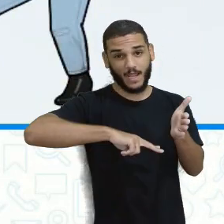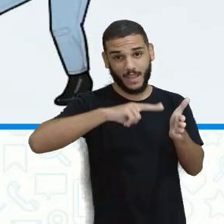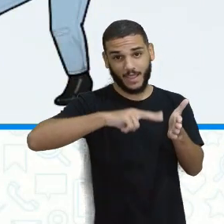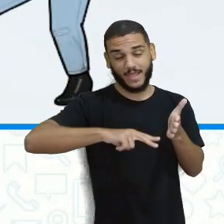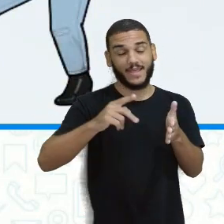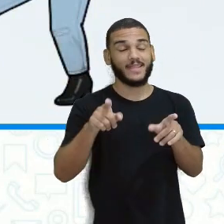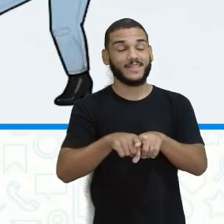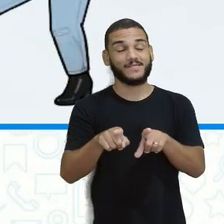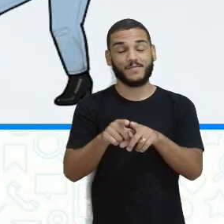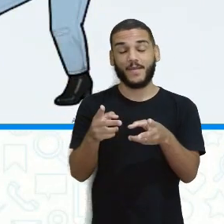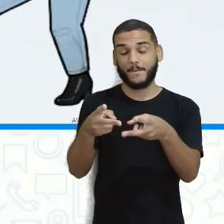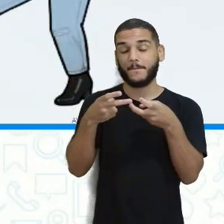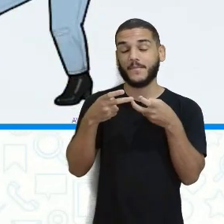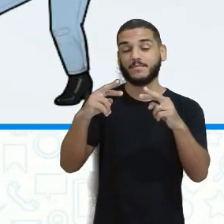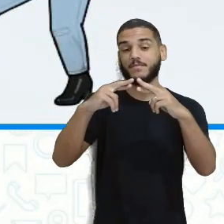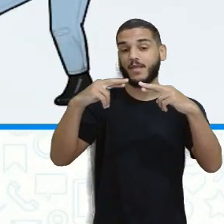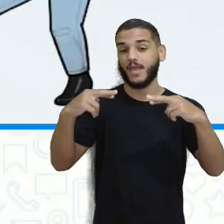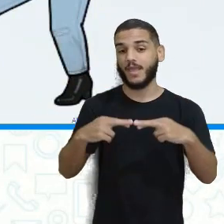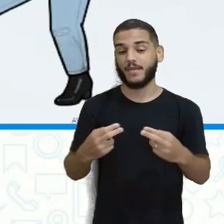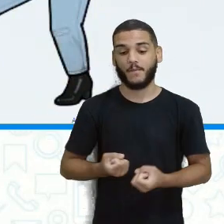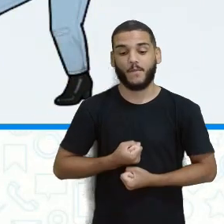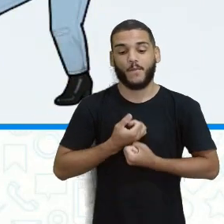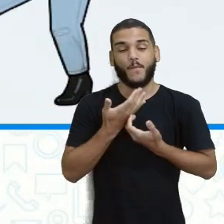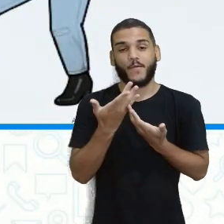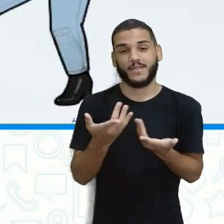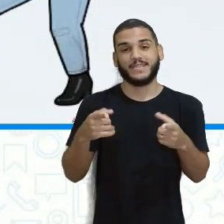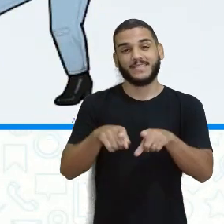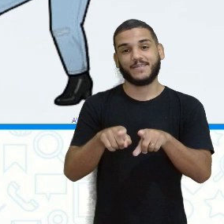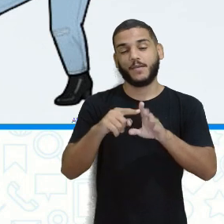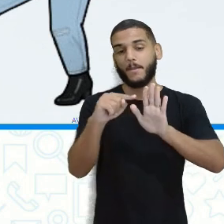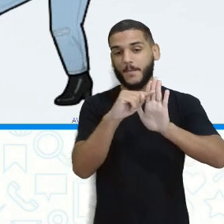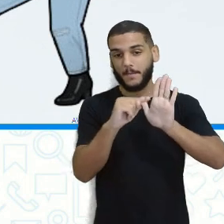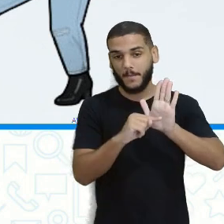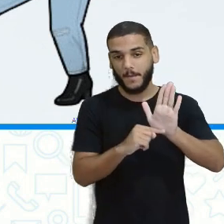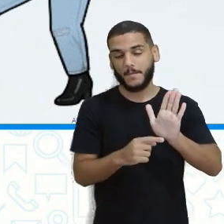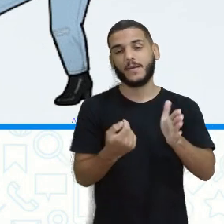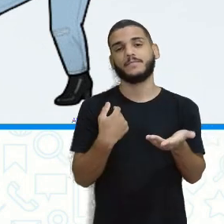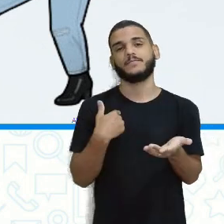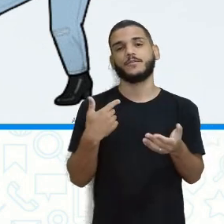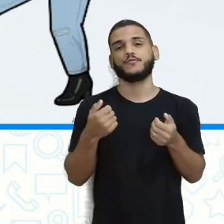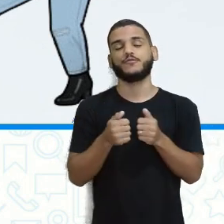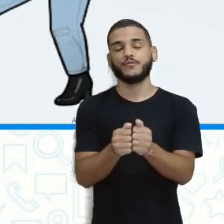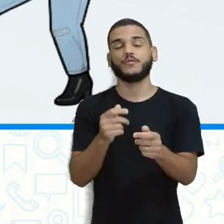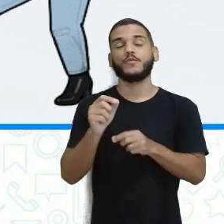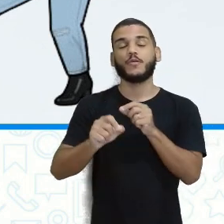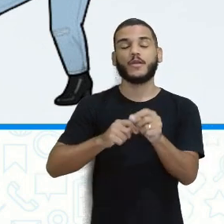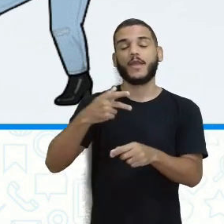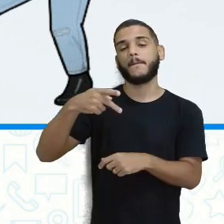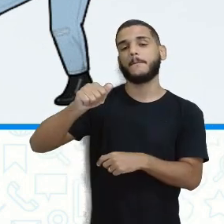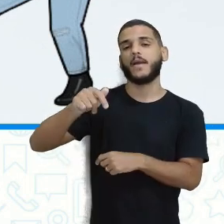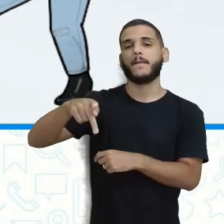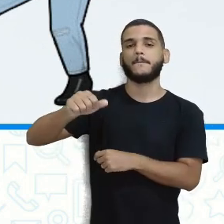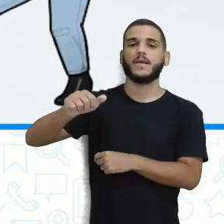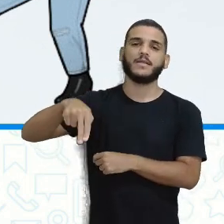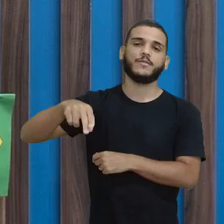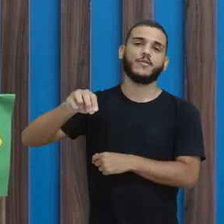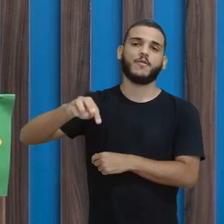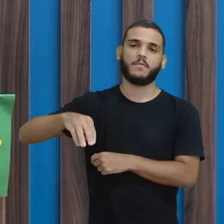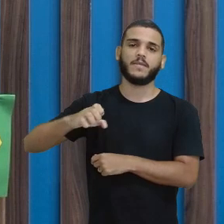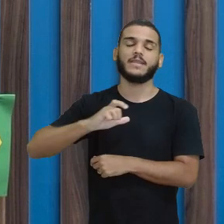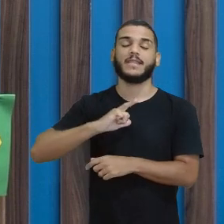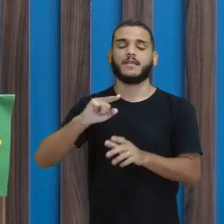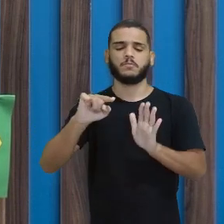na poesia e ler as fichas e procurar as rimas com a ajuda do Papa Nome. Tem ali umas fichazinhas, viu?